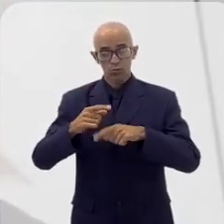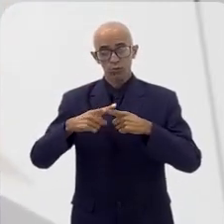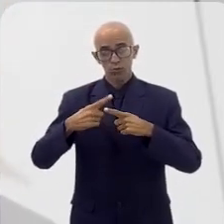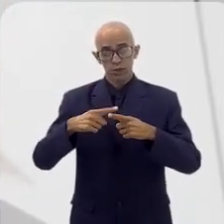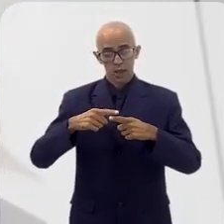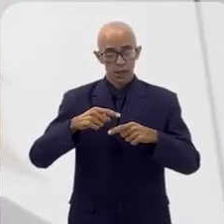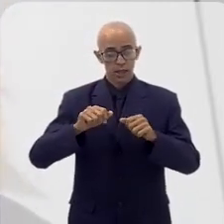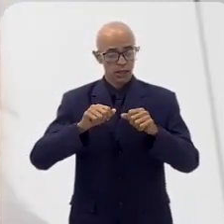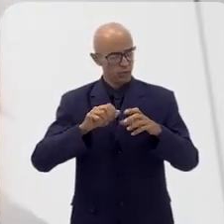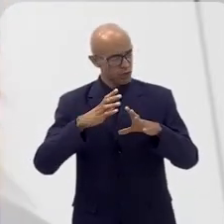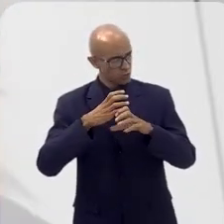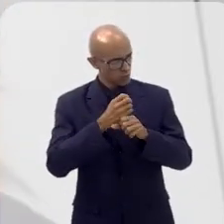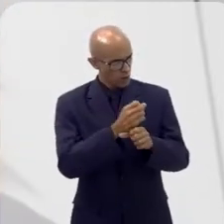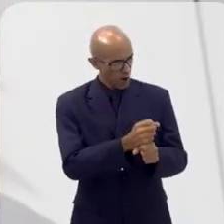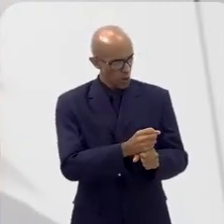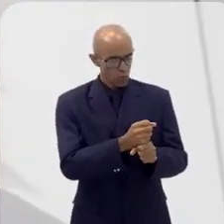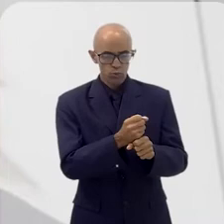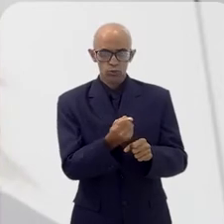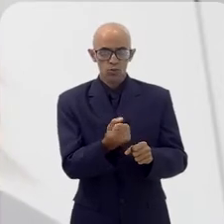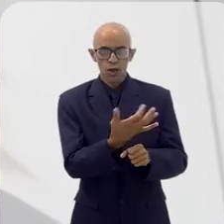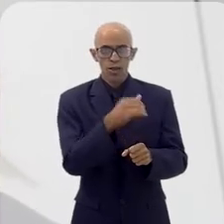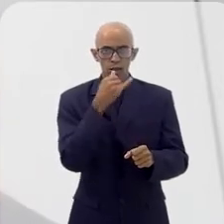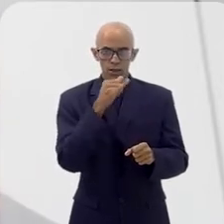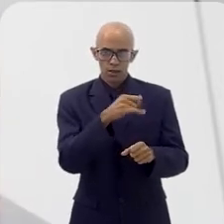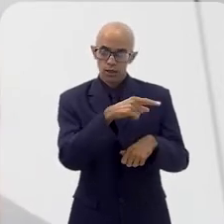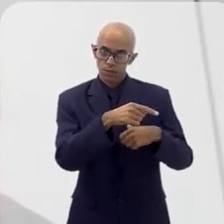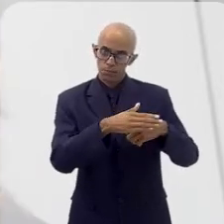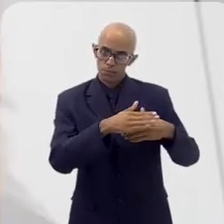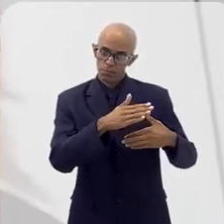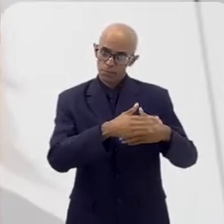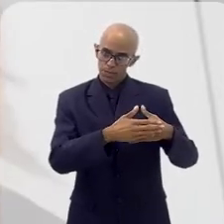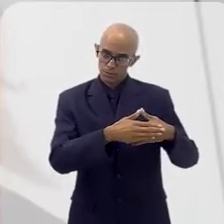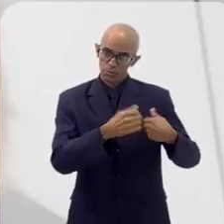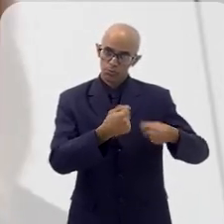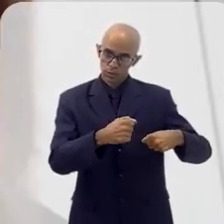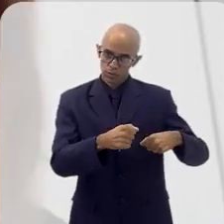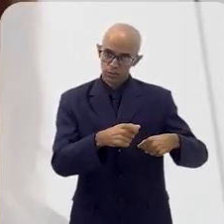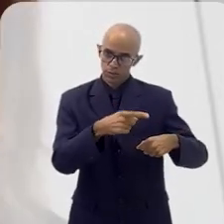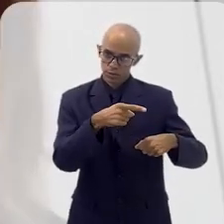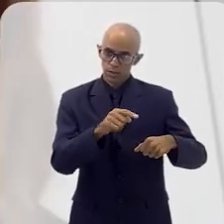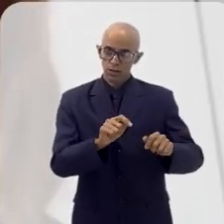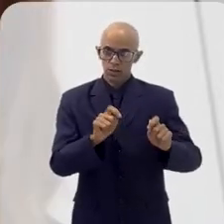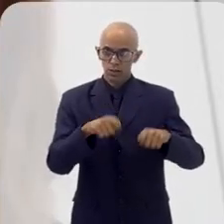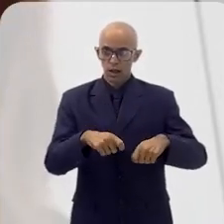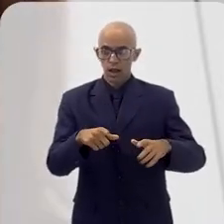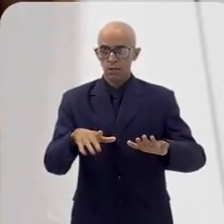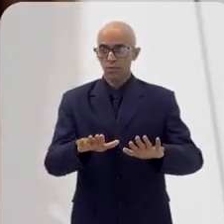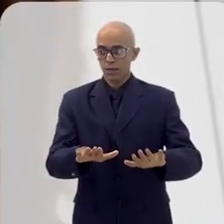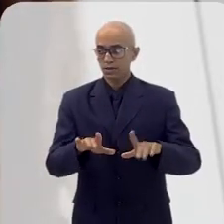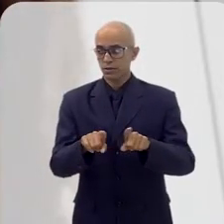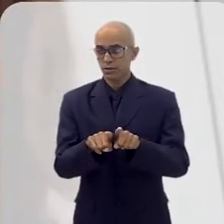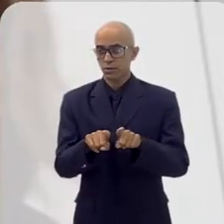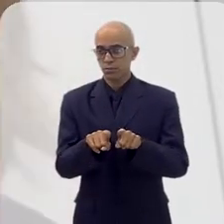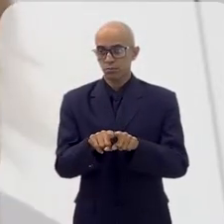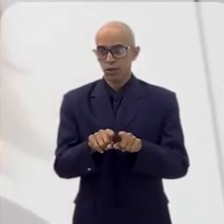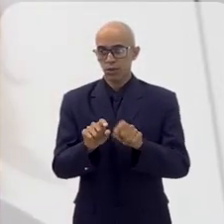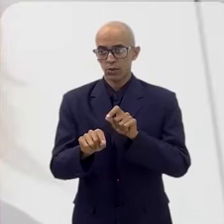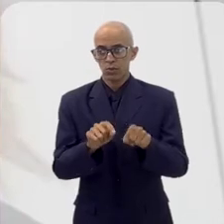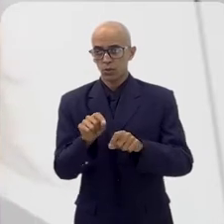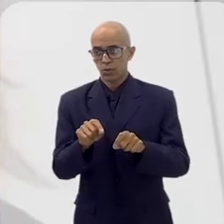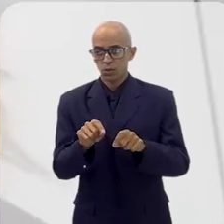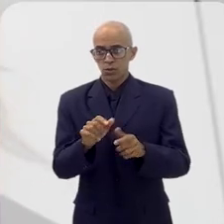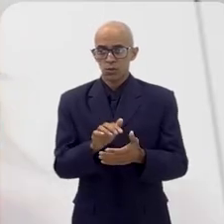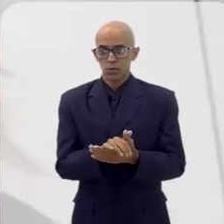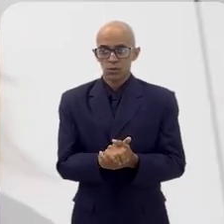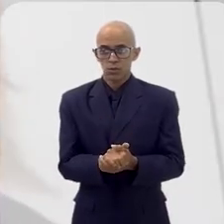avaliação da sua planta, ele não faz só... Ele pode fazer só uma eficiência elétrica, mas acaba que